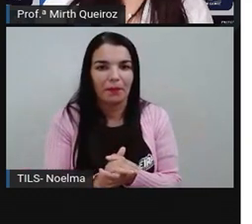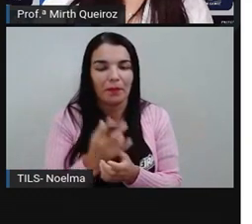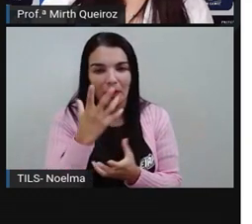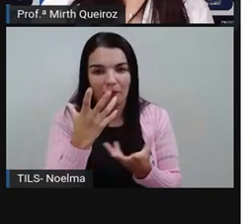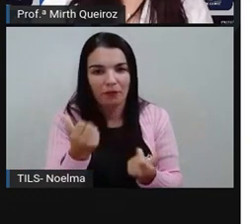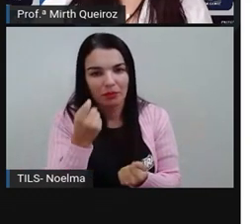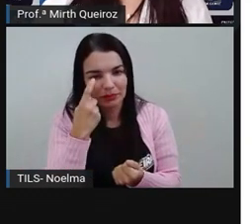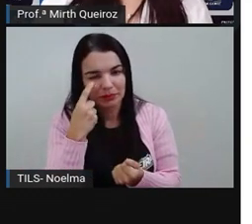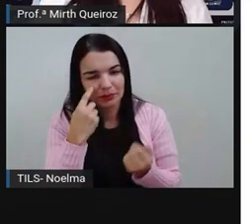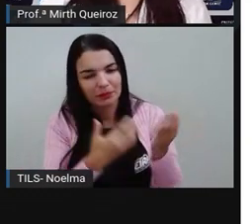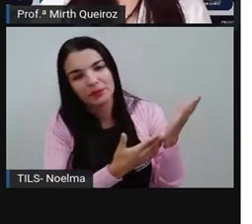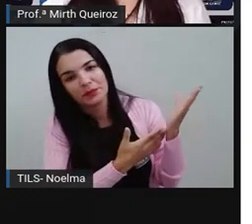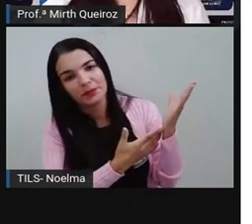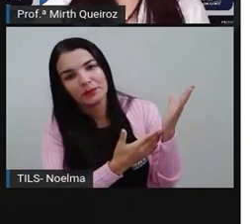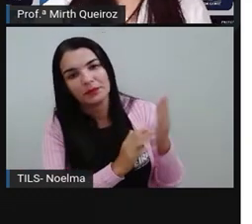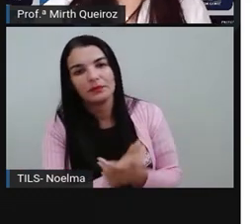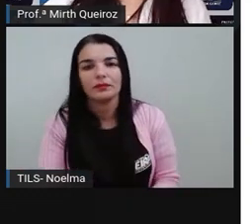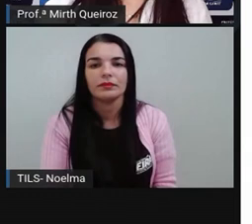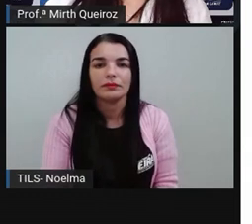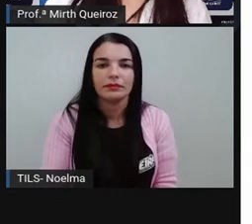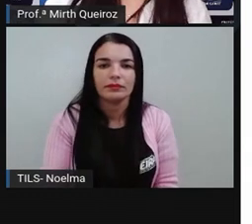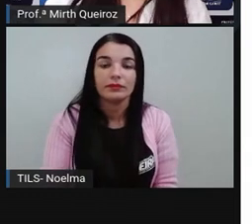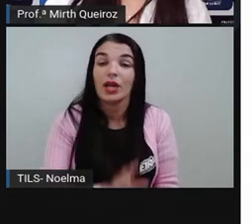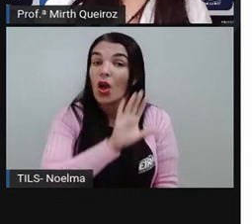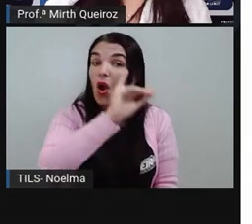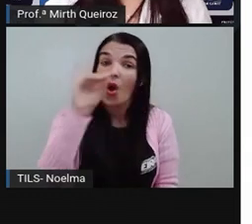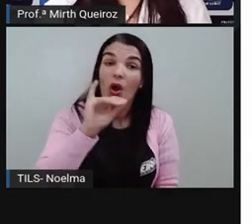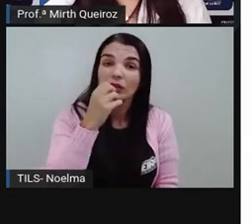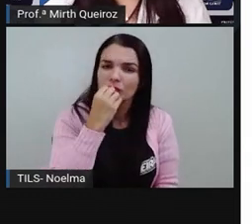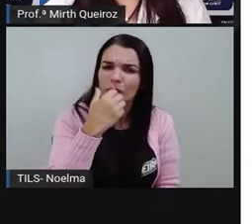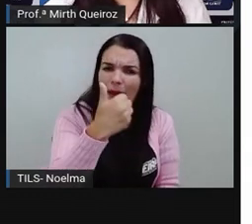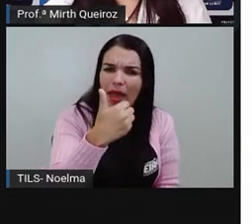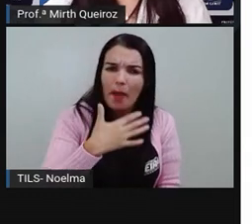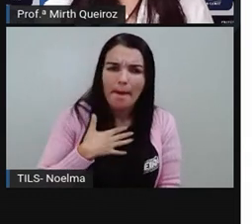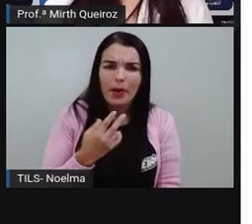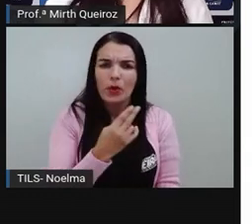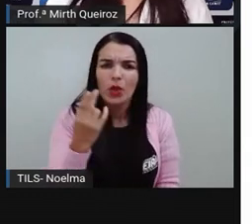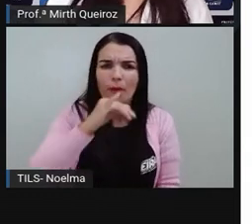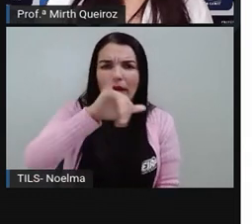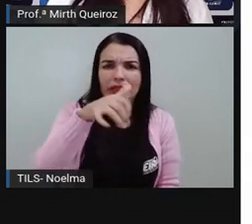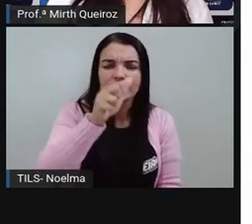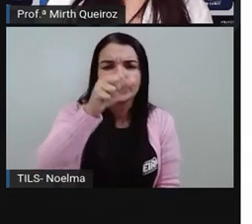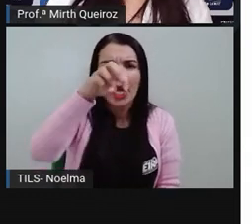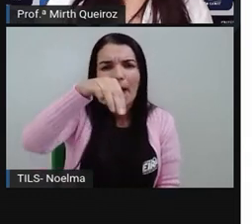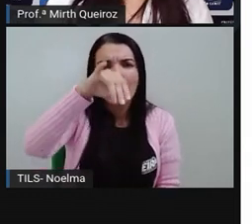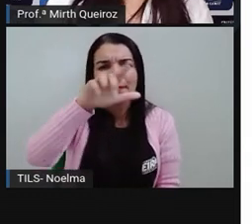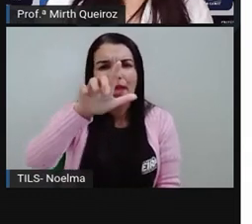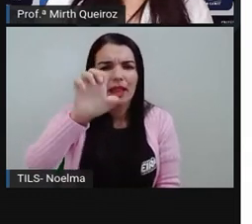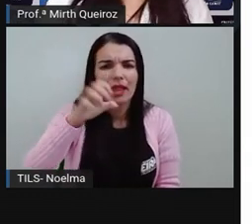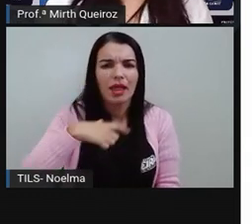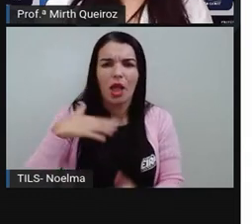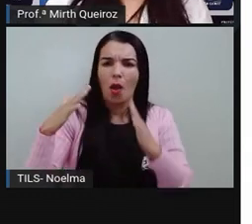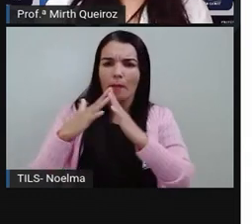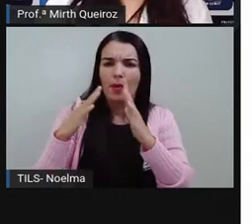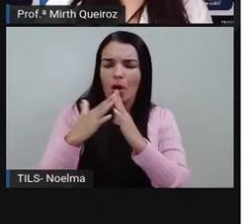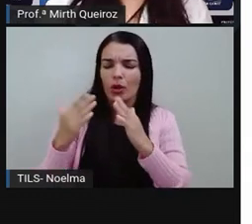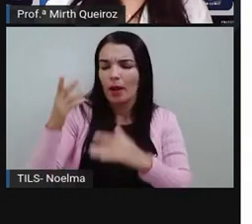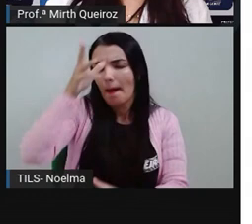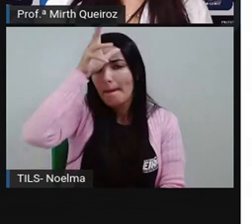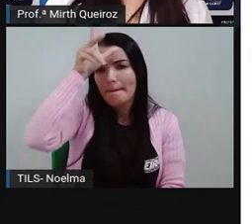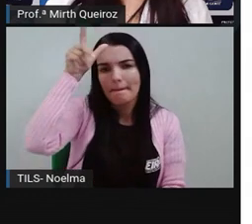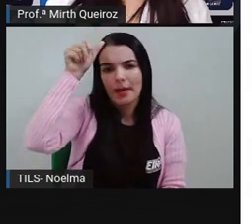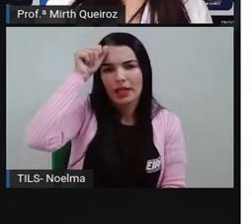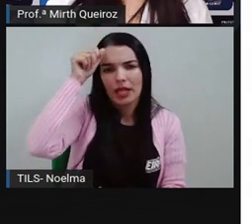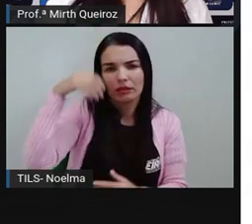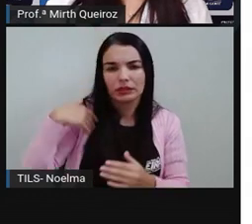aí para o primeiro. Olha. Olá, tudo bem? Meu nome é Jamile. Eu moro em Manaus,